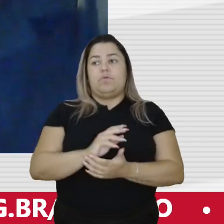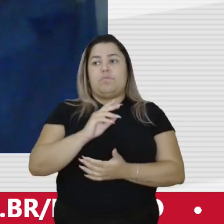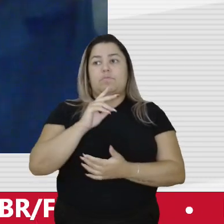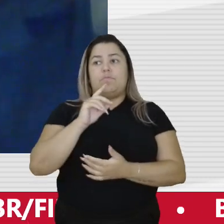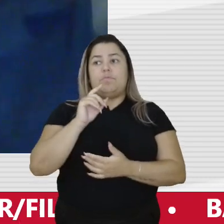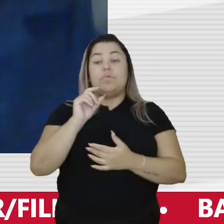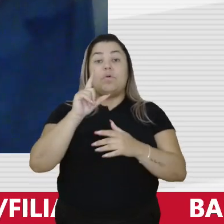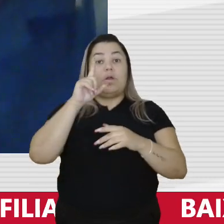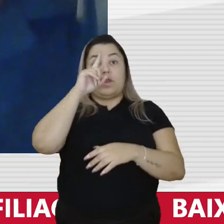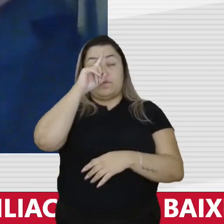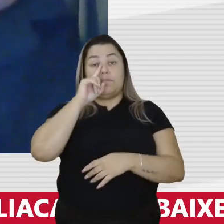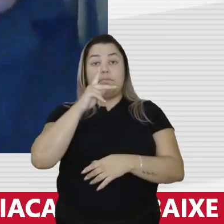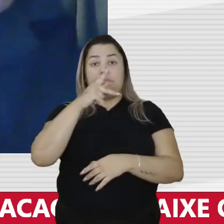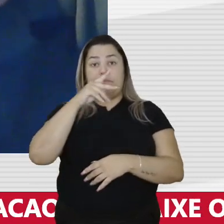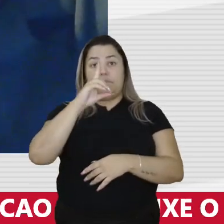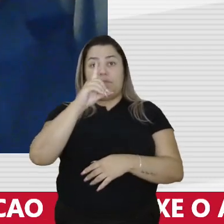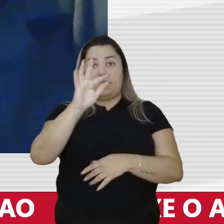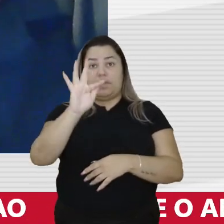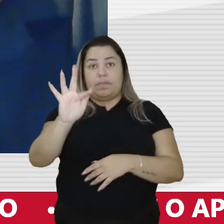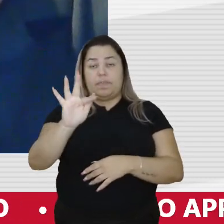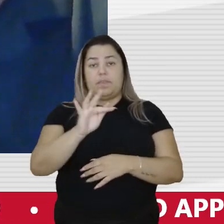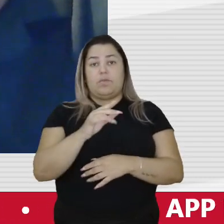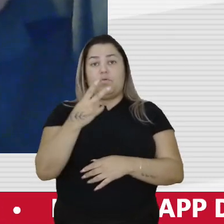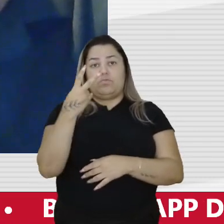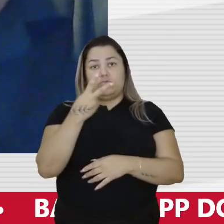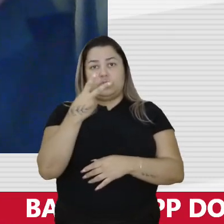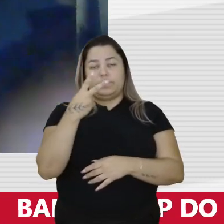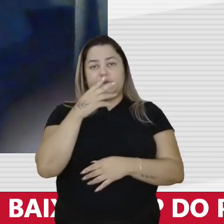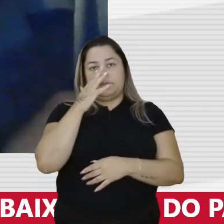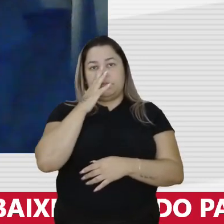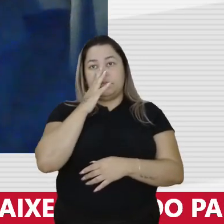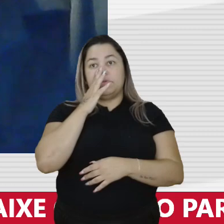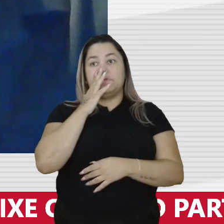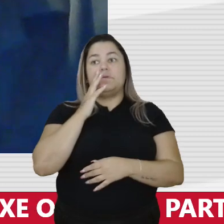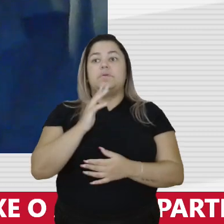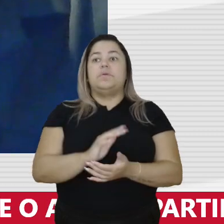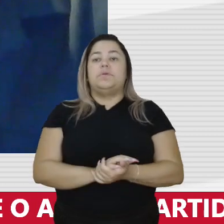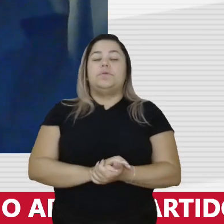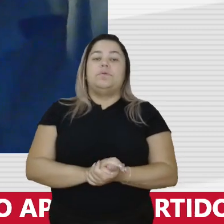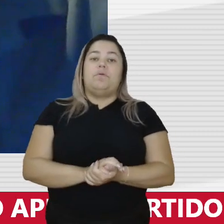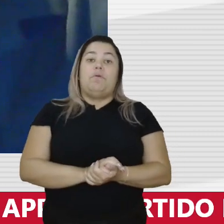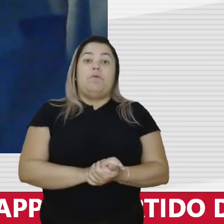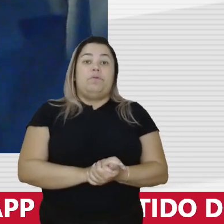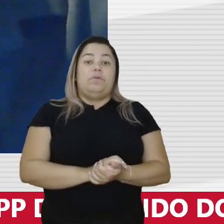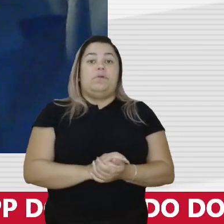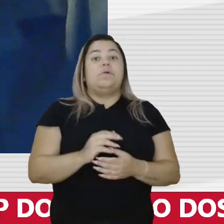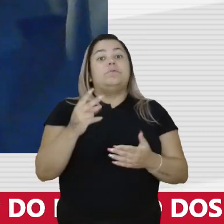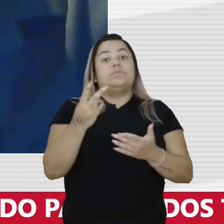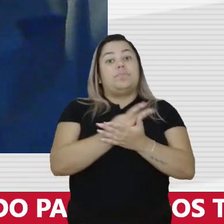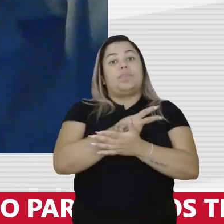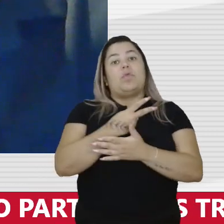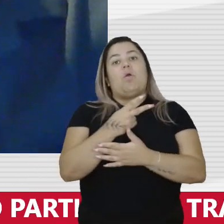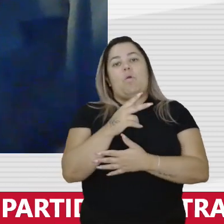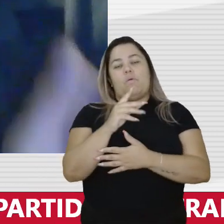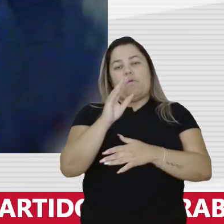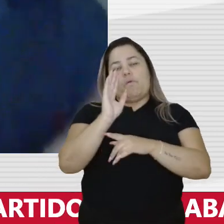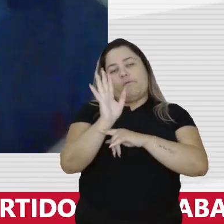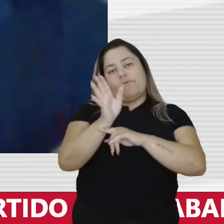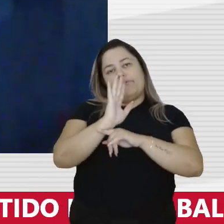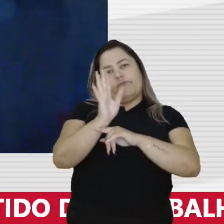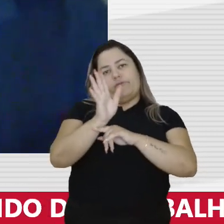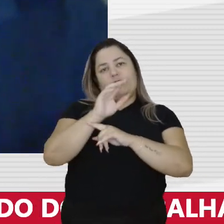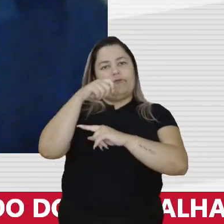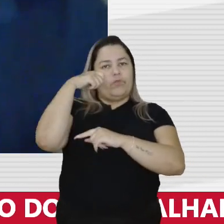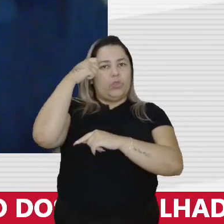gratuito o PDF desses dois. E gerou o filme chamado Sobrar o Homem que Não Tinha Preço, um filme